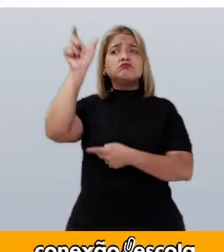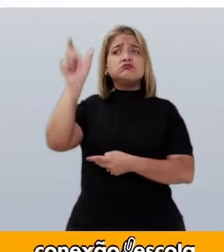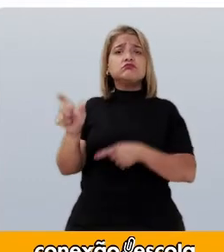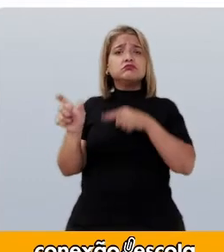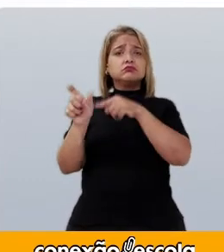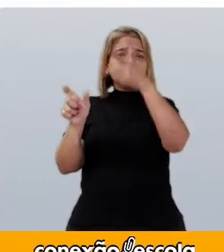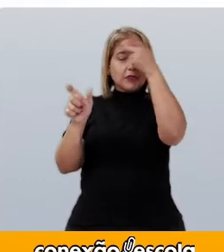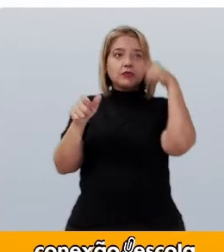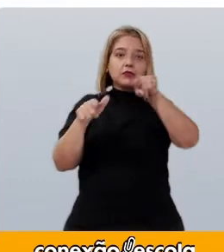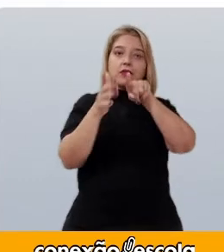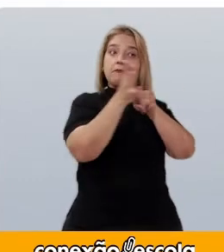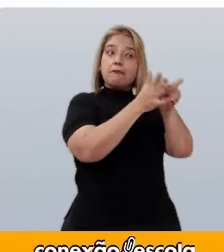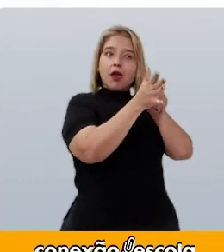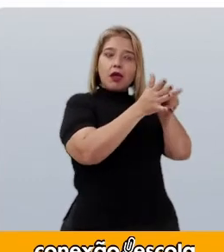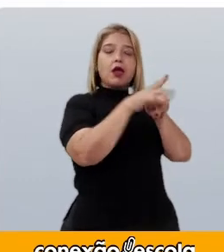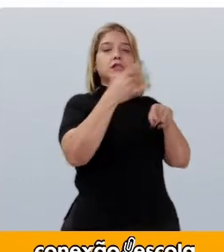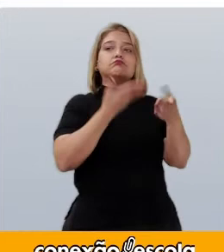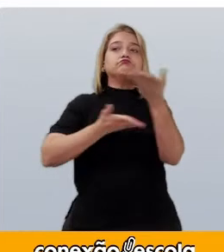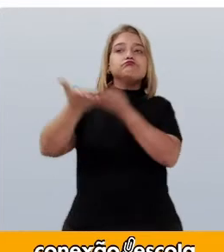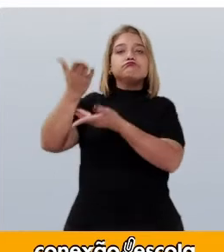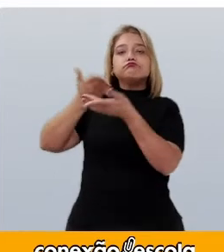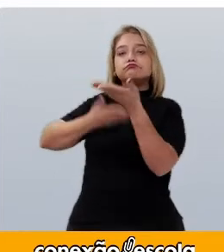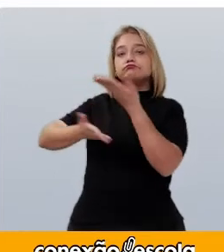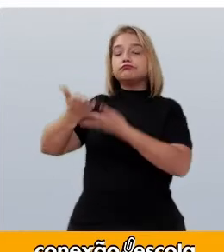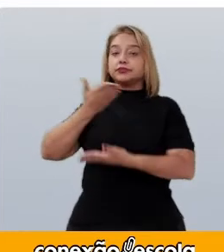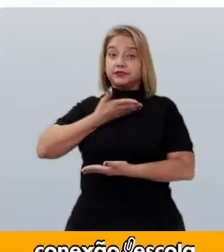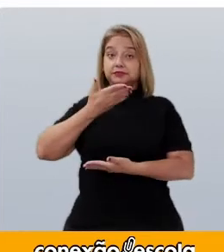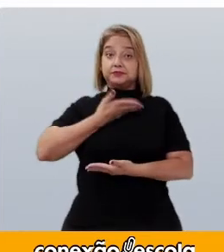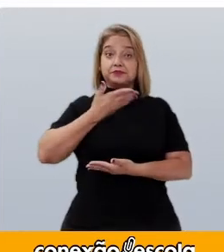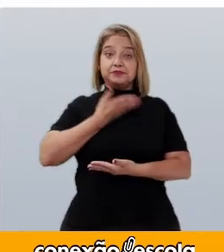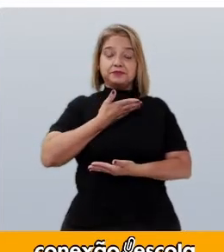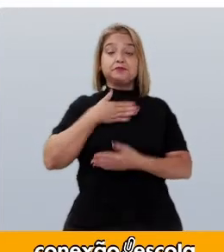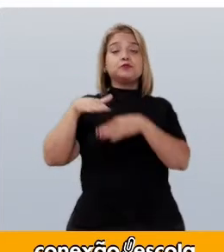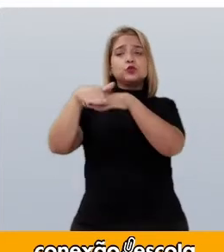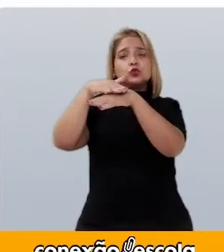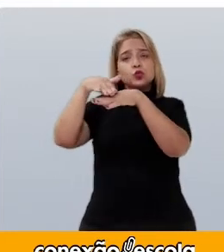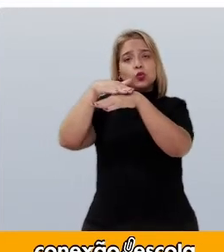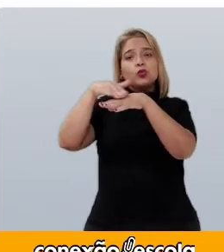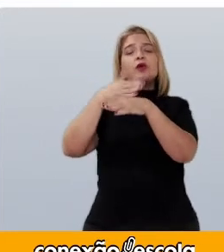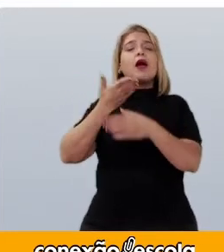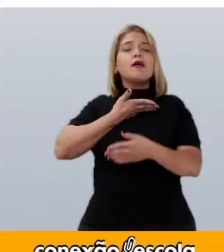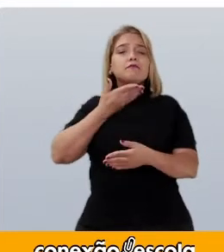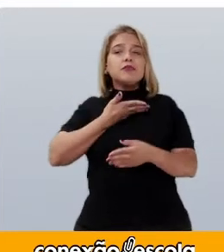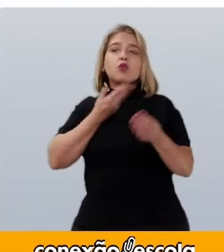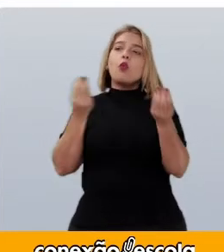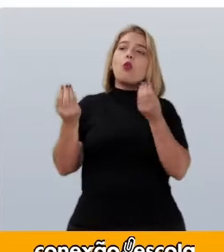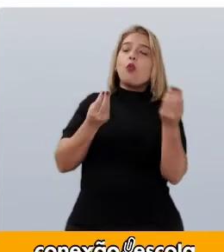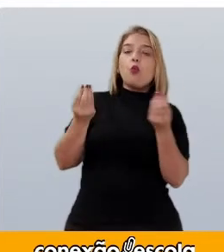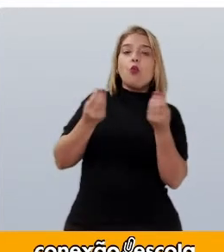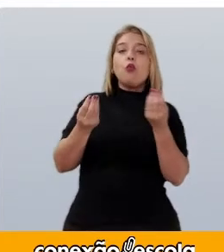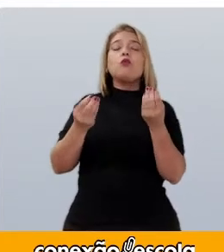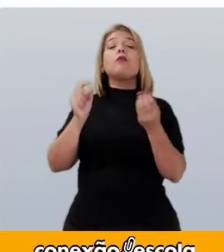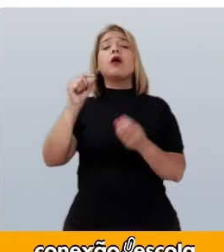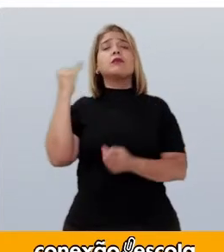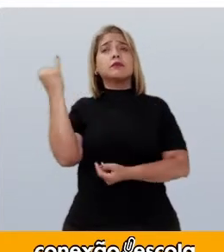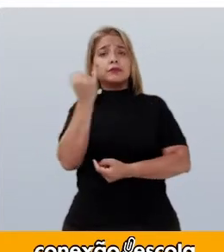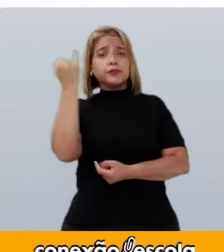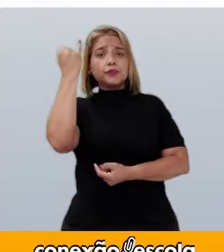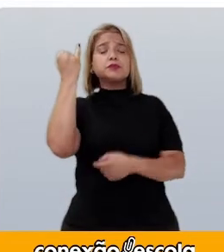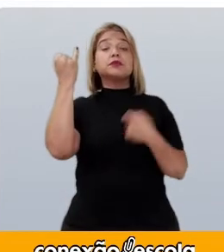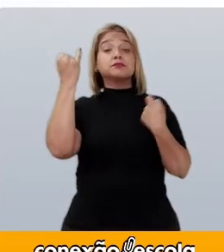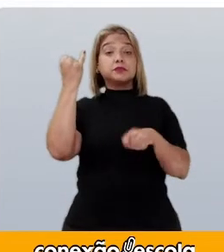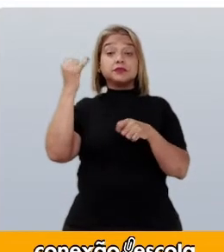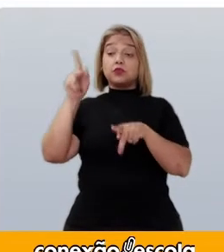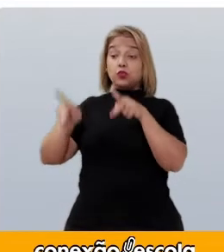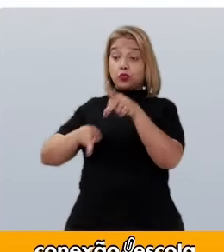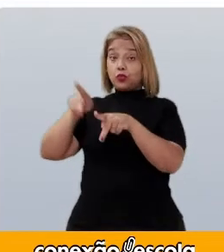E depois Socialize Com seus colegas Converse Com seus colegas Qual a importância